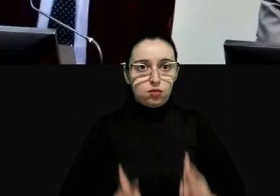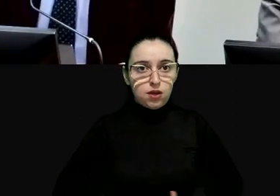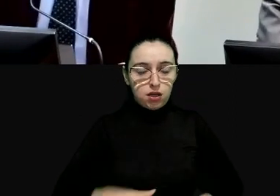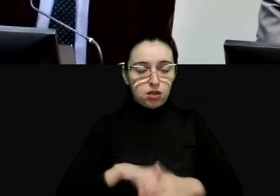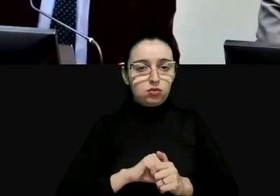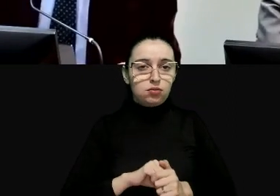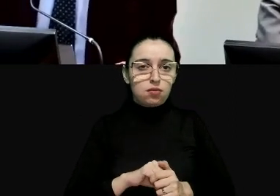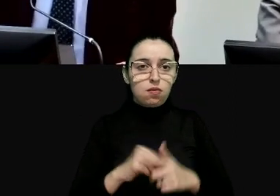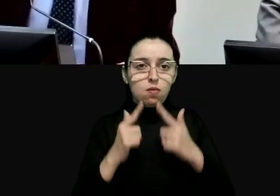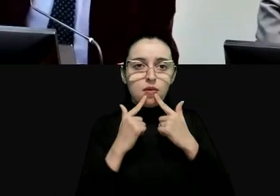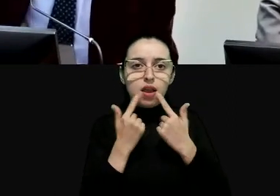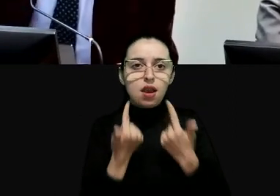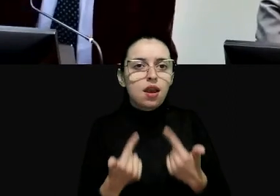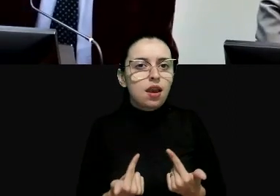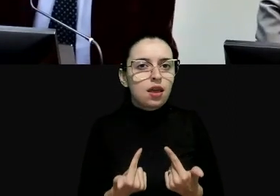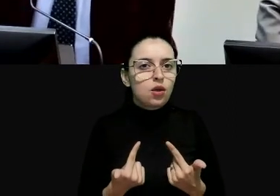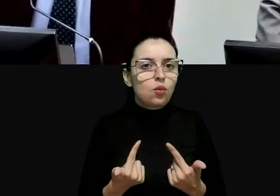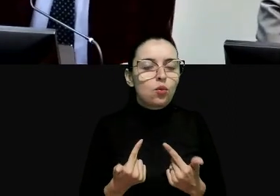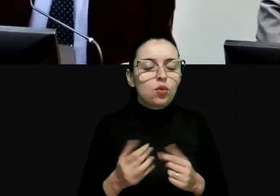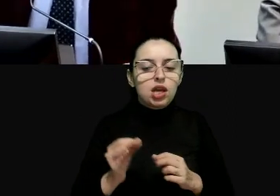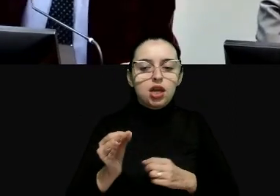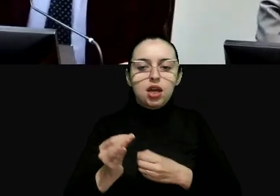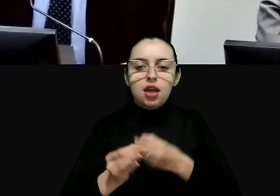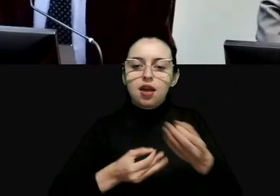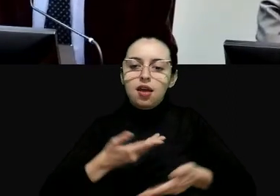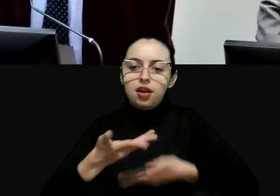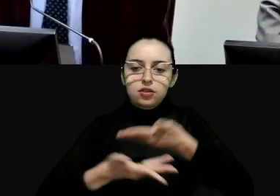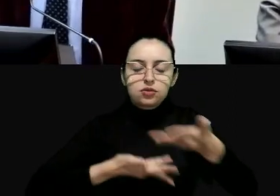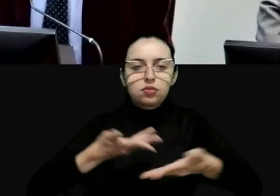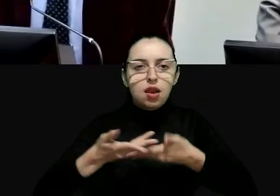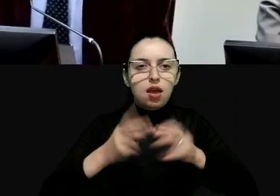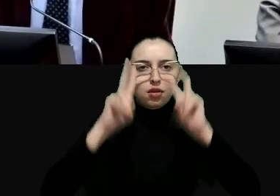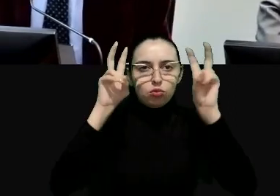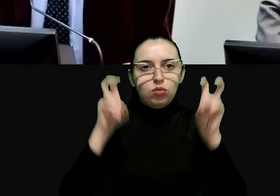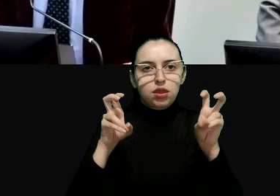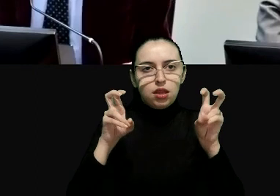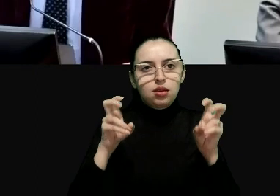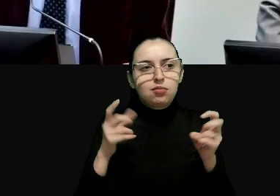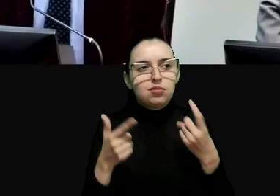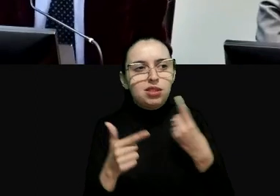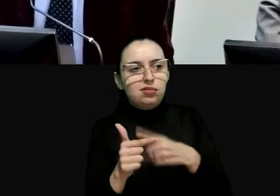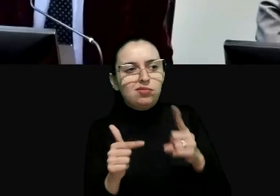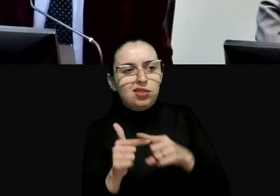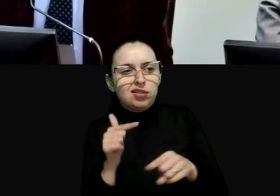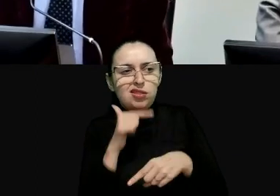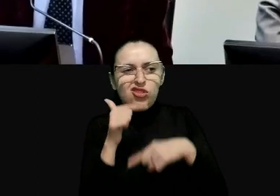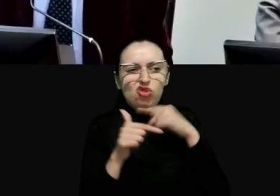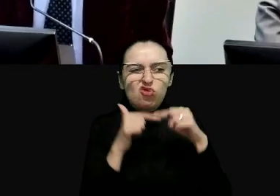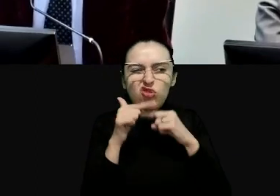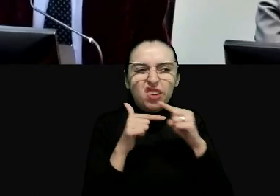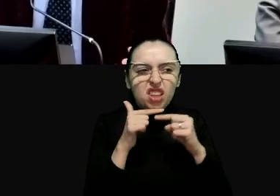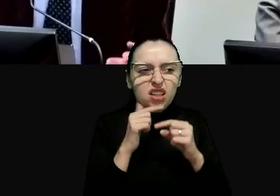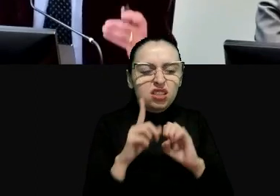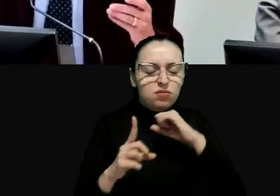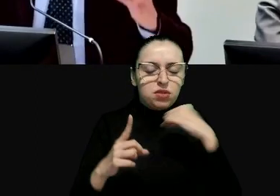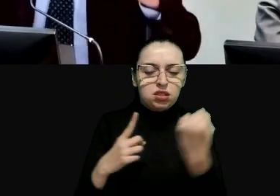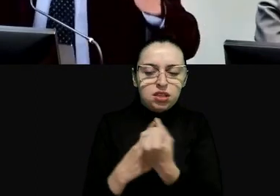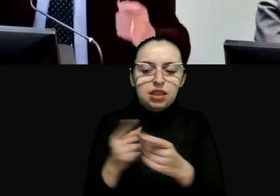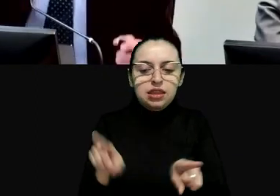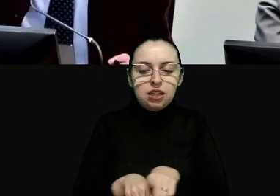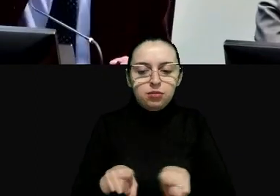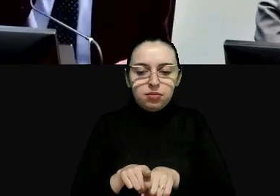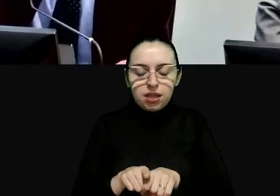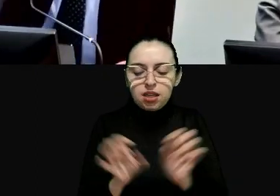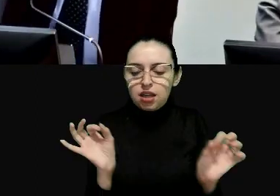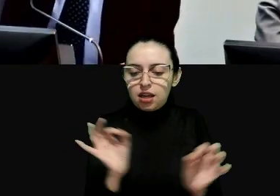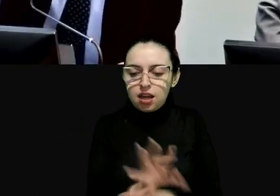novo linguagem para articular temas complicados da sociedade e também